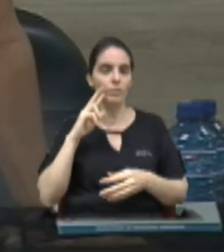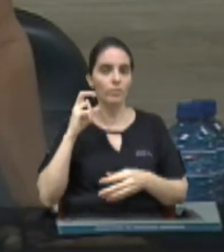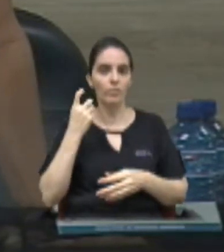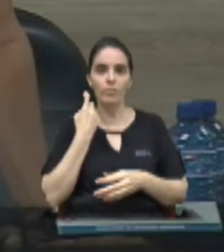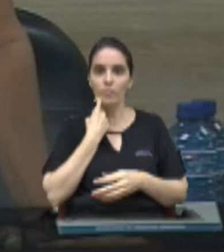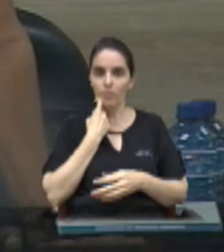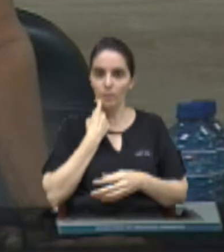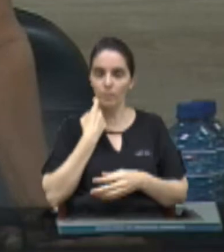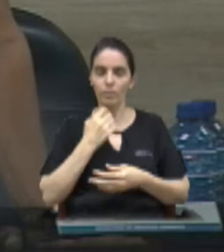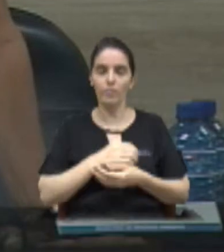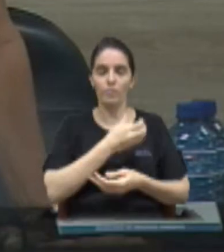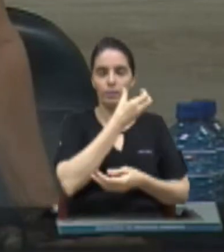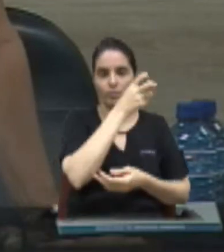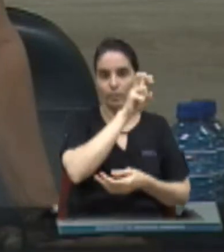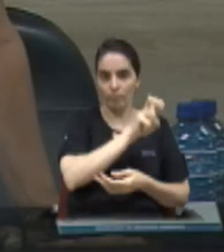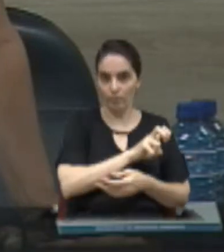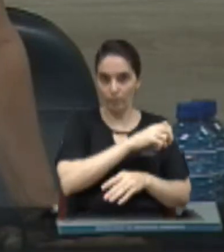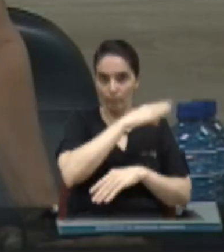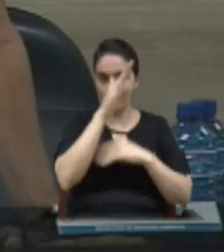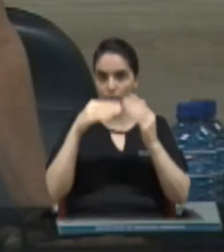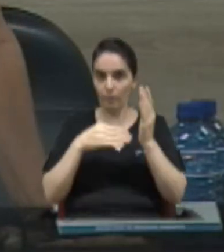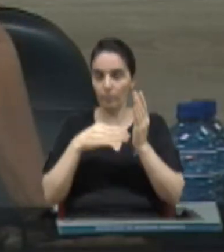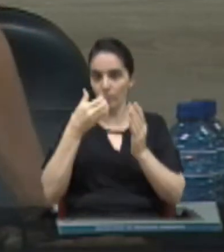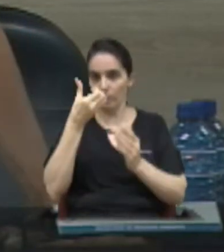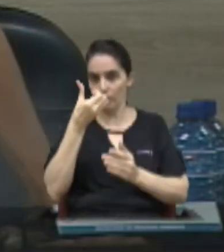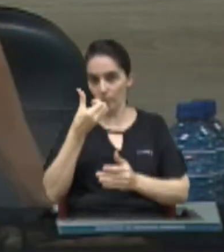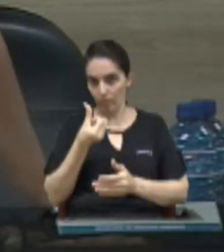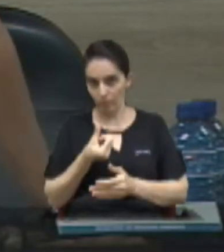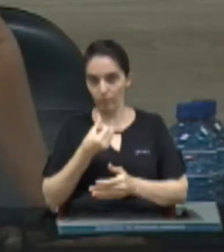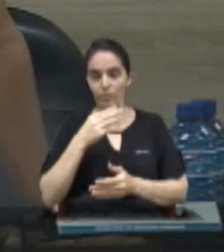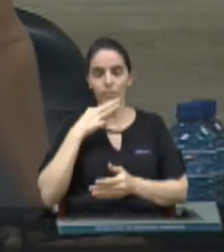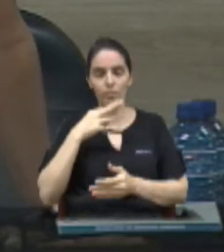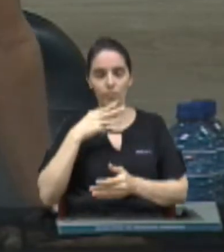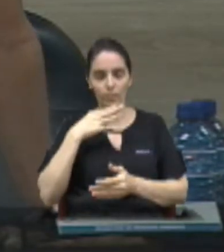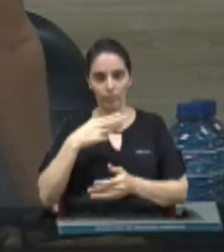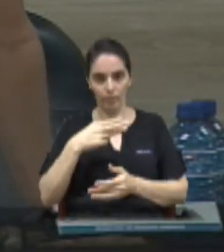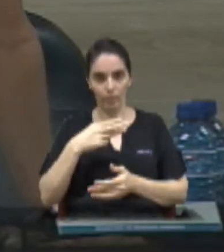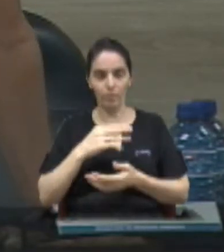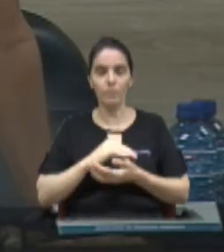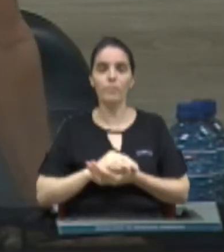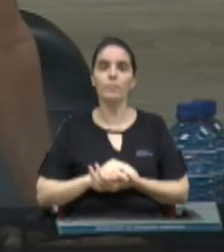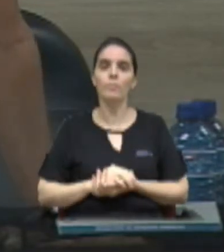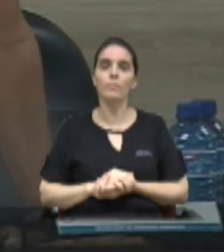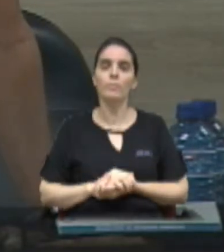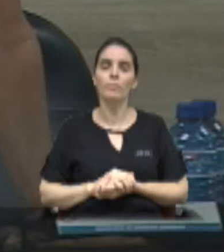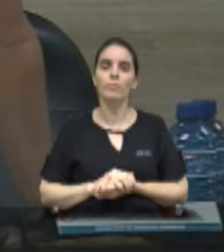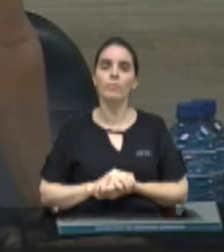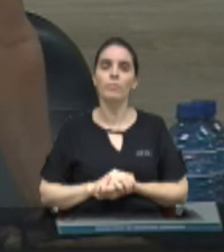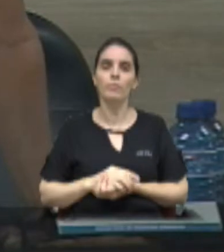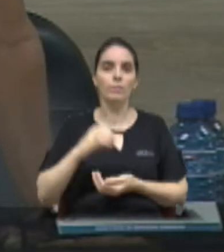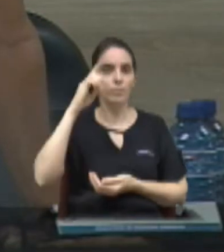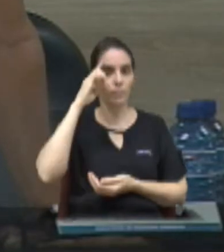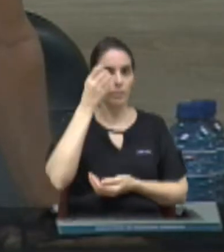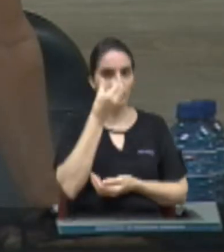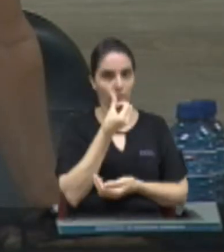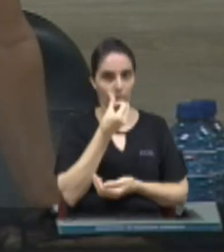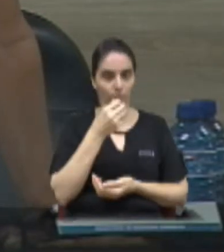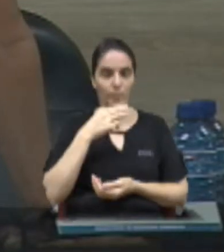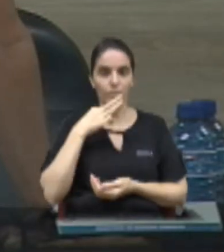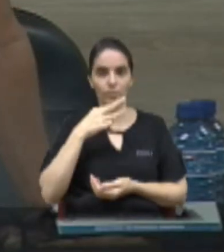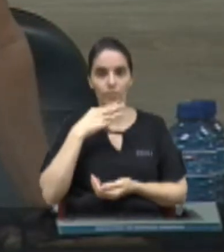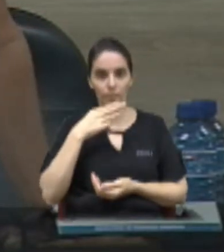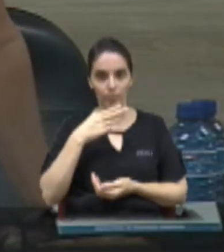a 16 de março um apoio da escola legislativa e memorial do legislativo dia 6 do 3